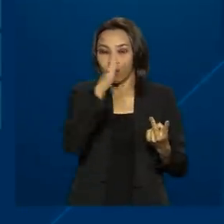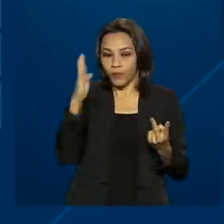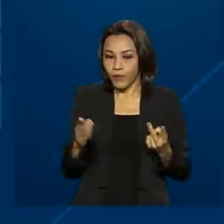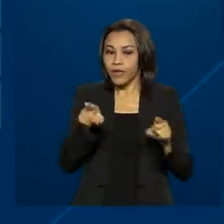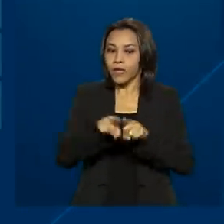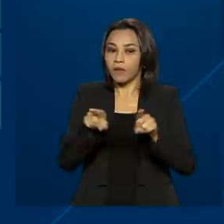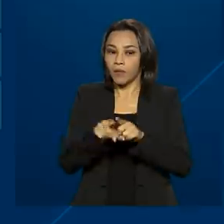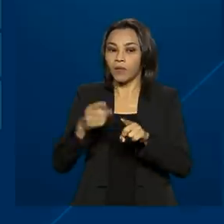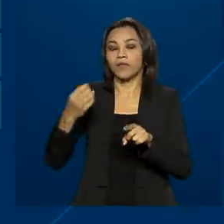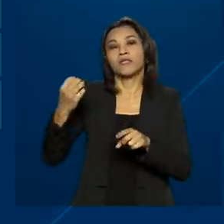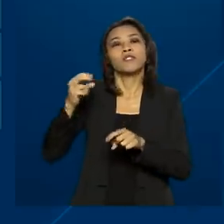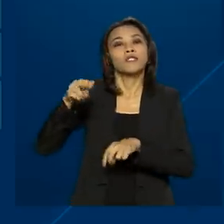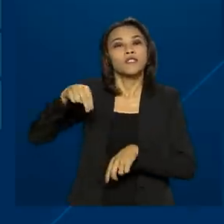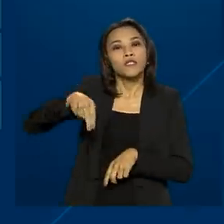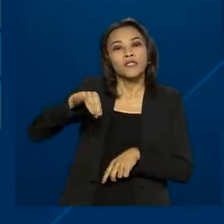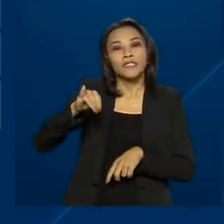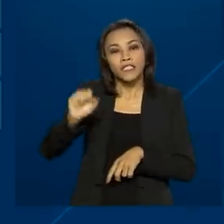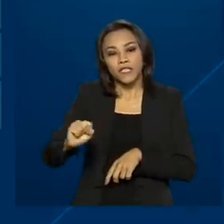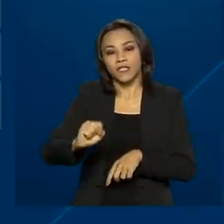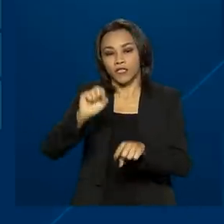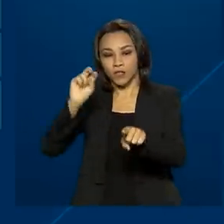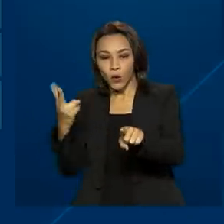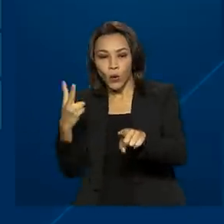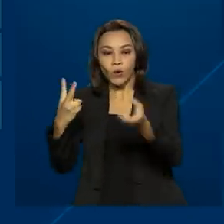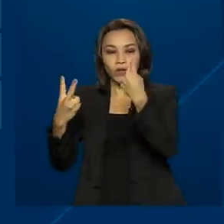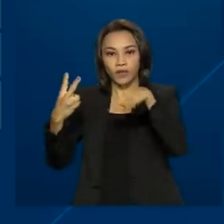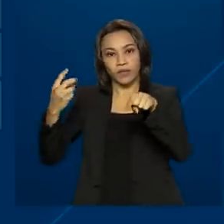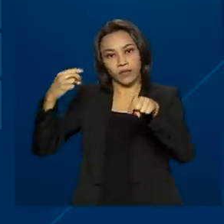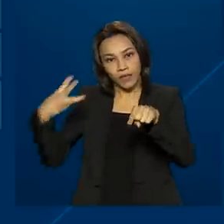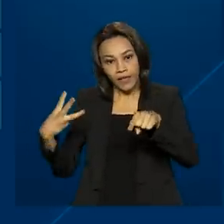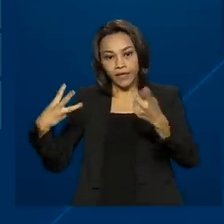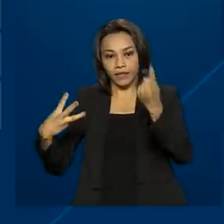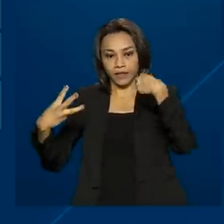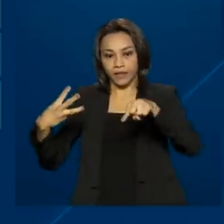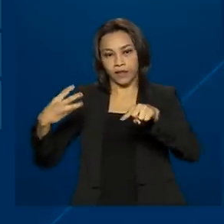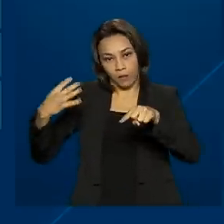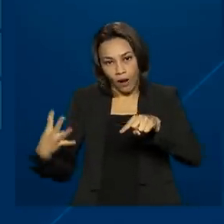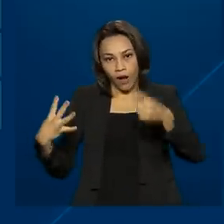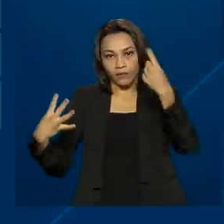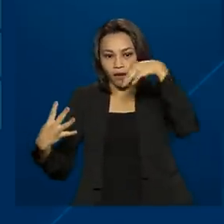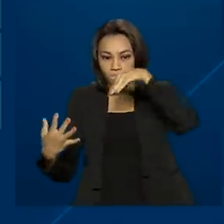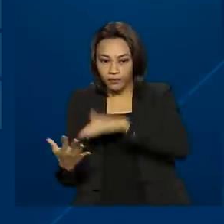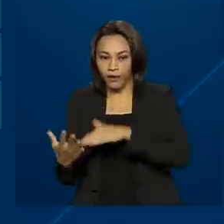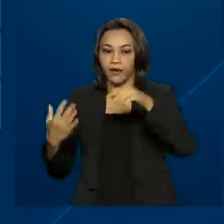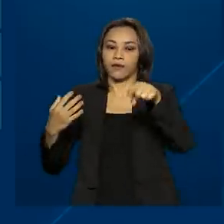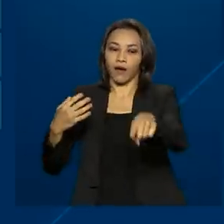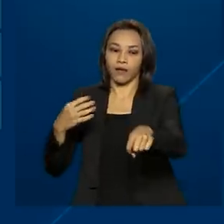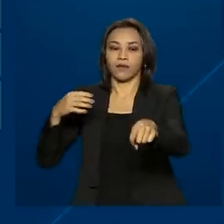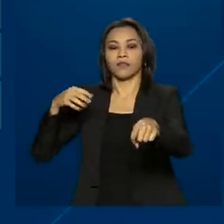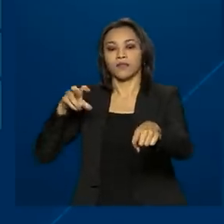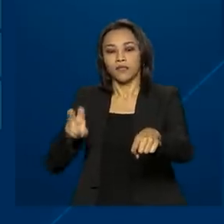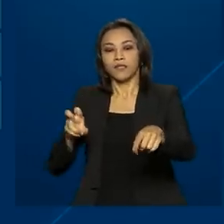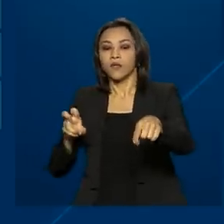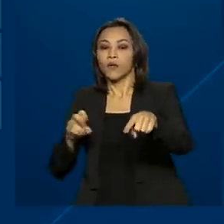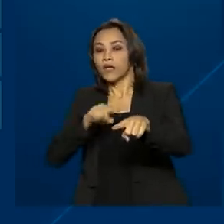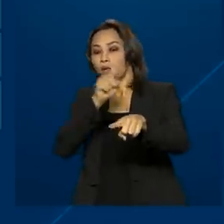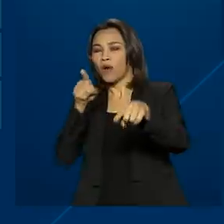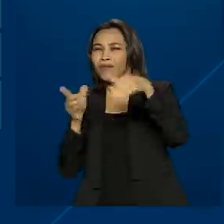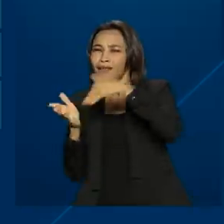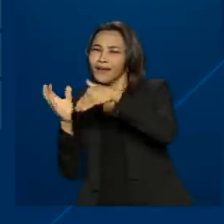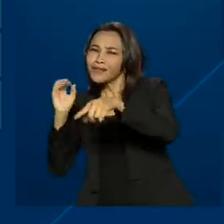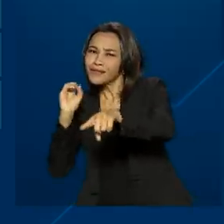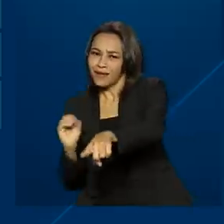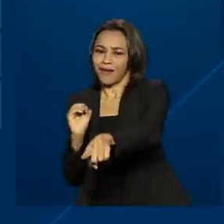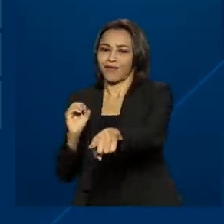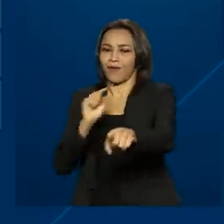tem NIS 02. No dia 19, NIS 03. Esse calendário, ele seque até o final zero, que vai ser pago no dia